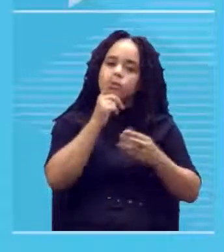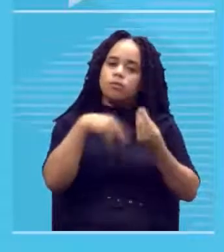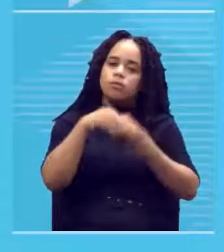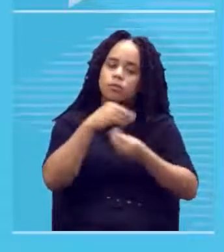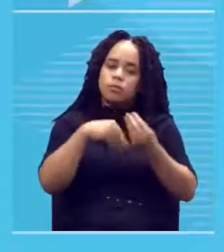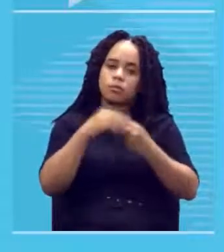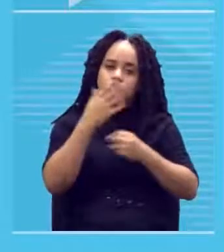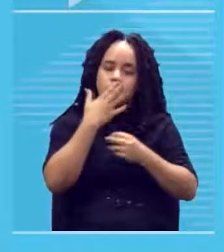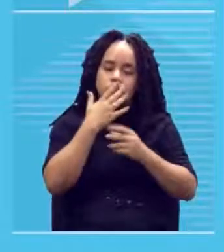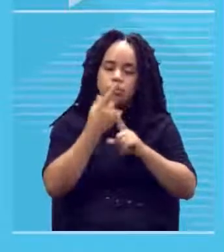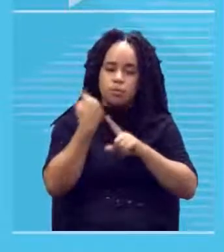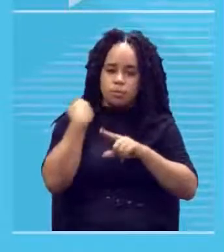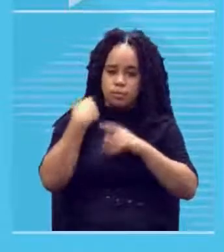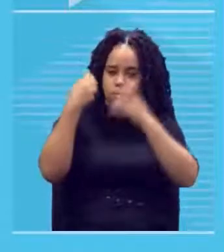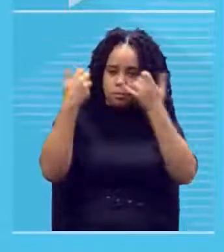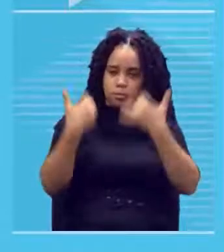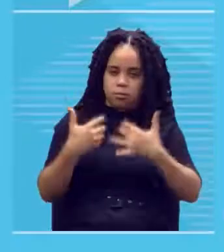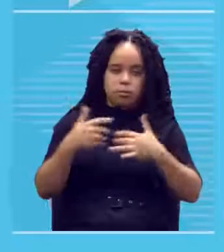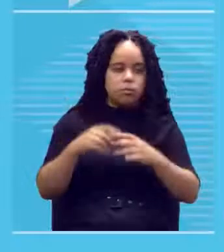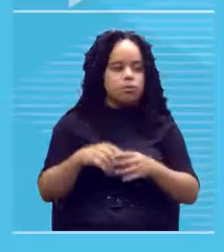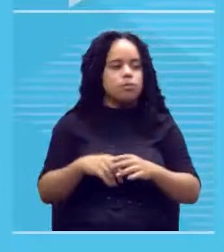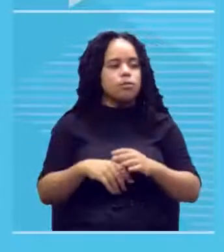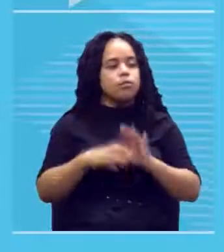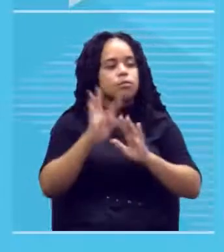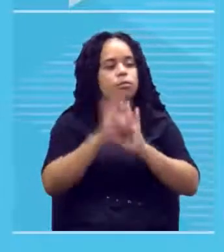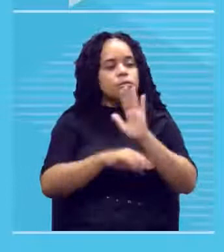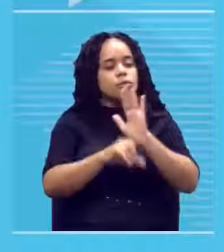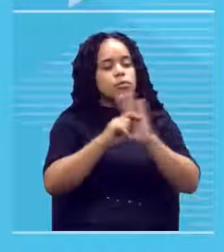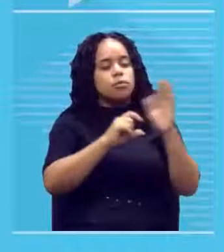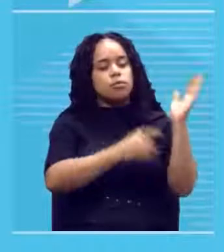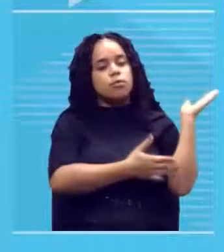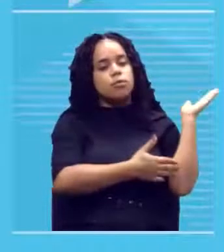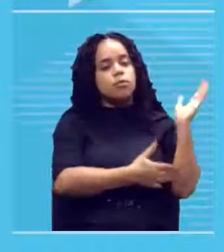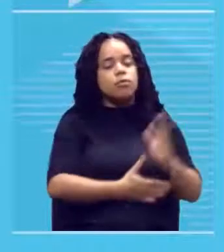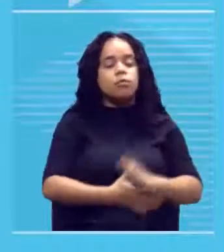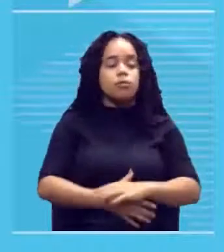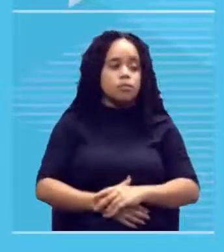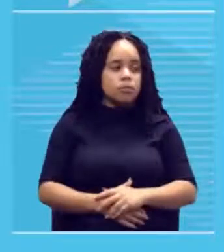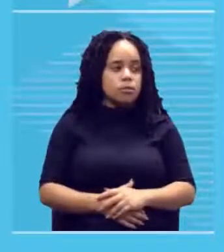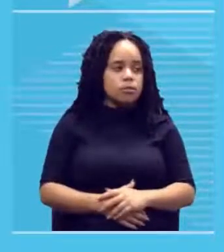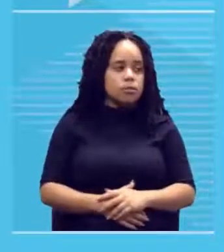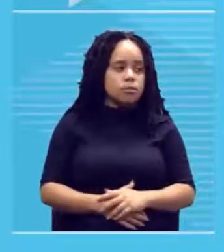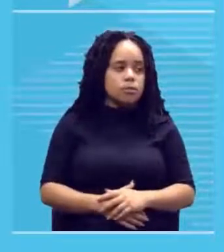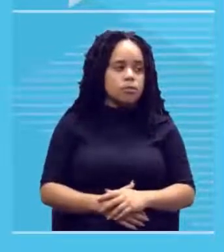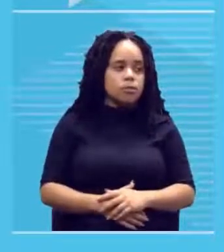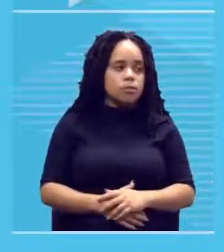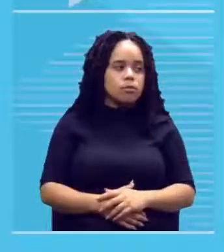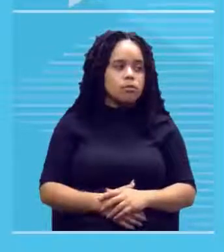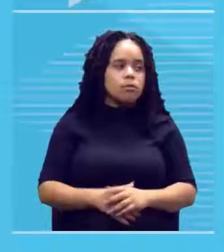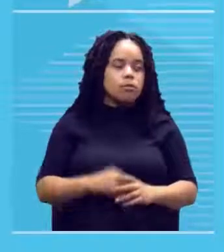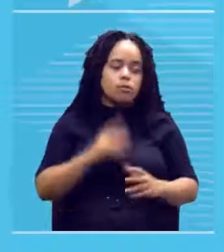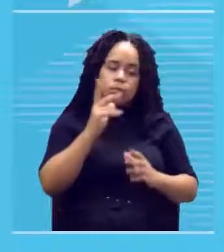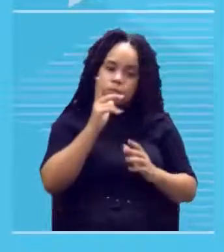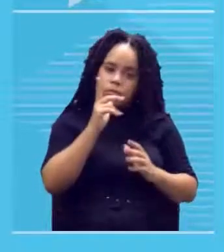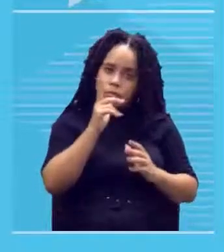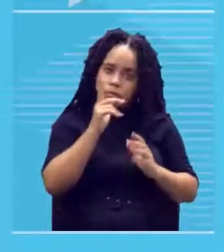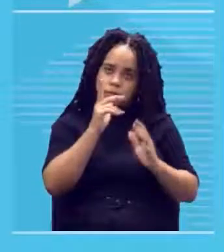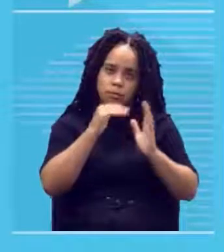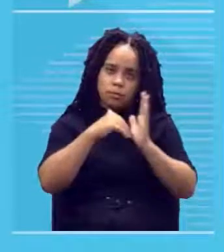passa a integrar a superfície e a fixação é bastante duradoura ou seja a pintura não descasca